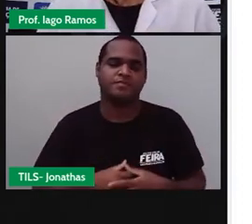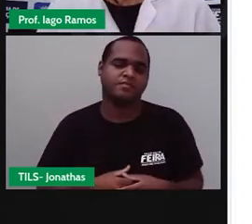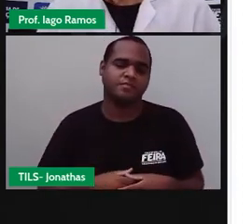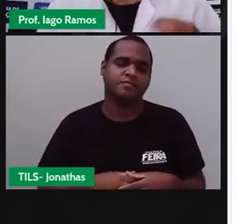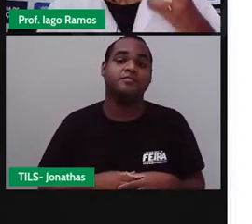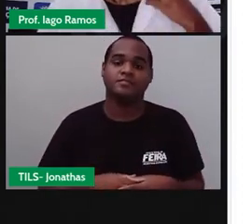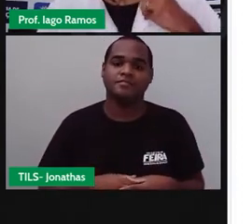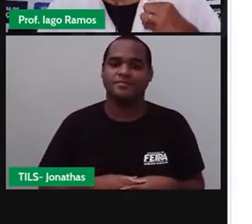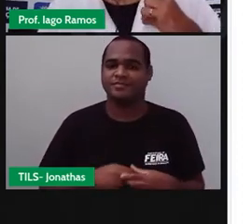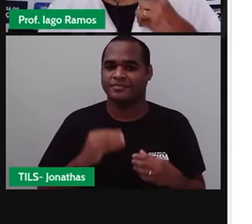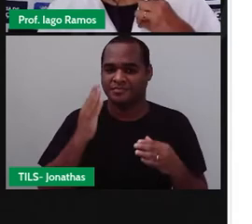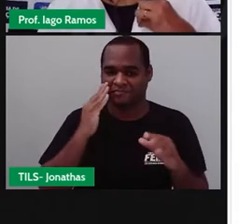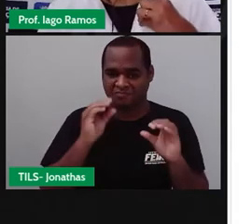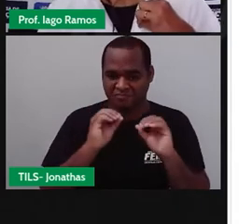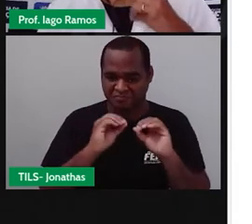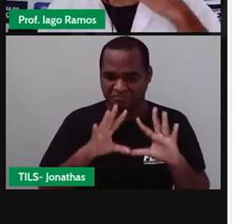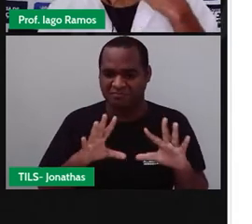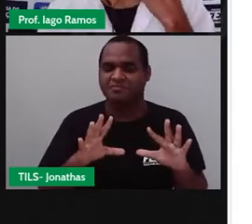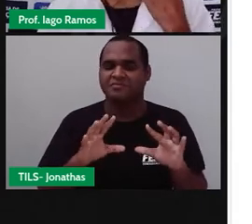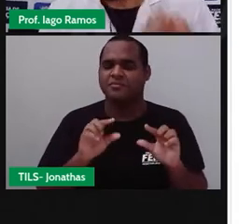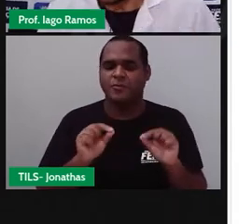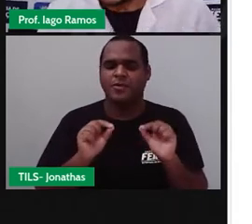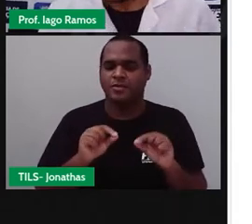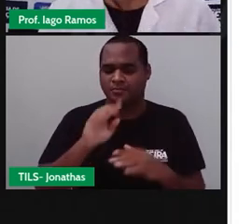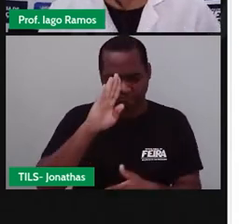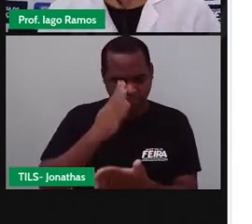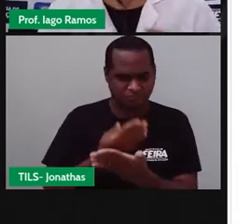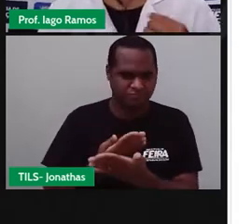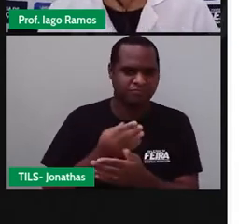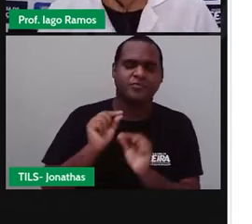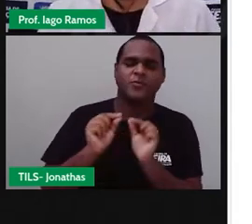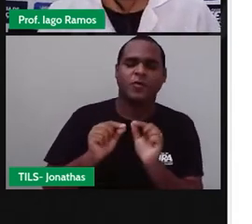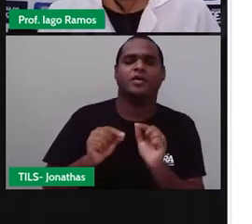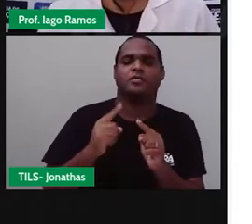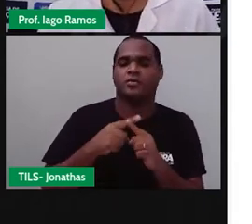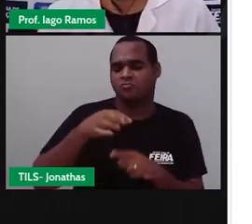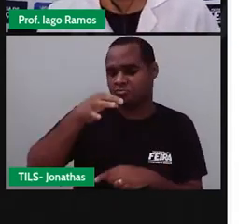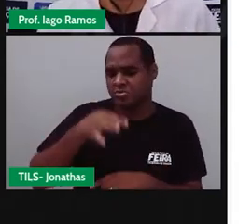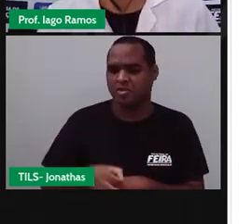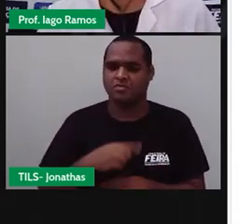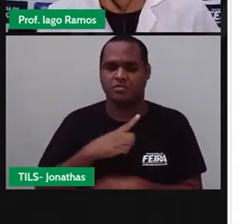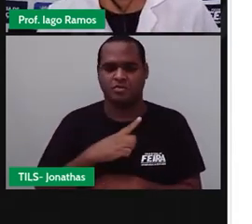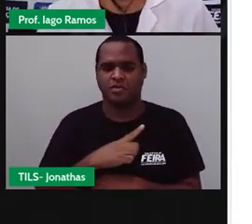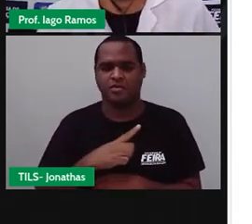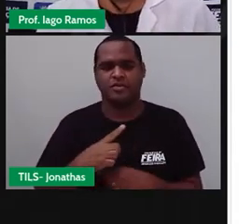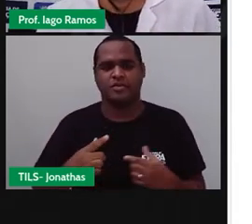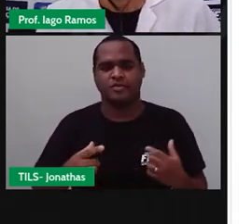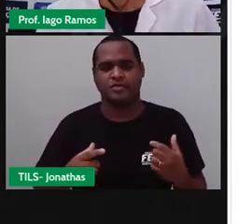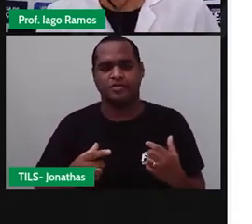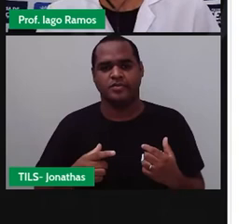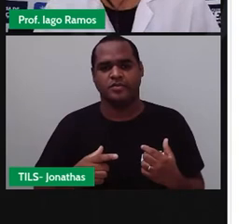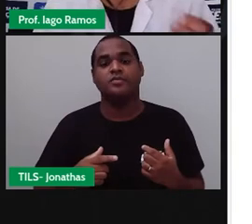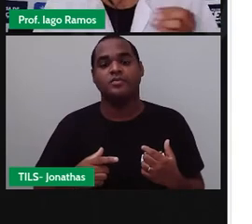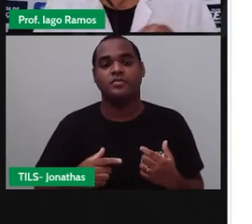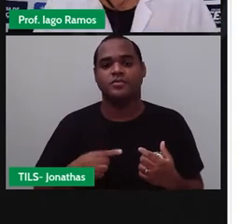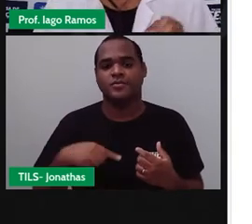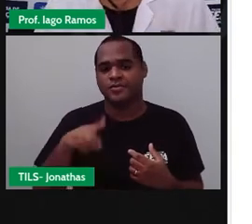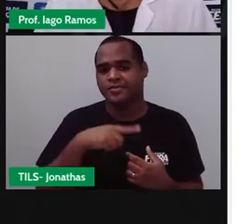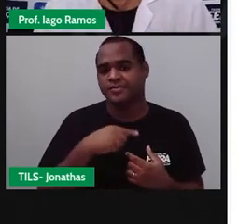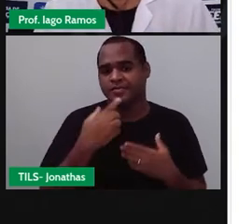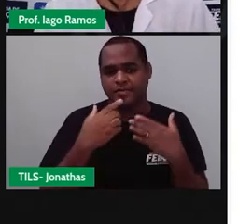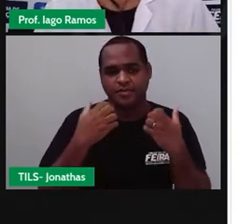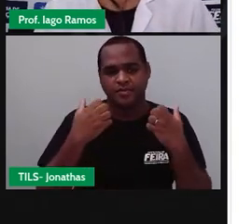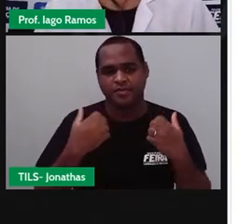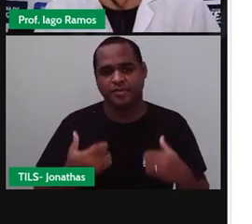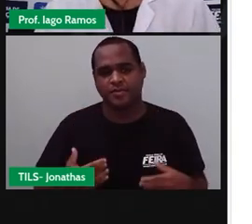Beleza. Eu acredito, acredito não, eu tenho certeza que você já sabe o resultado disso aqui. Mas o que eu quero trazer